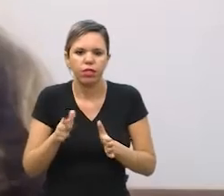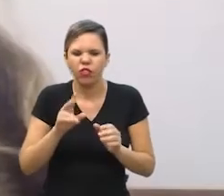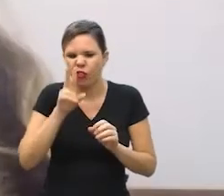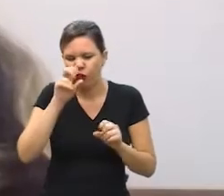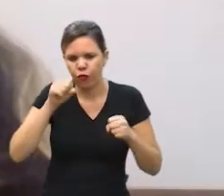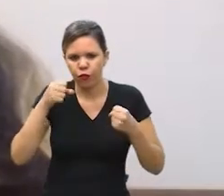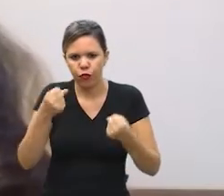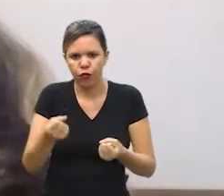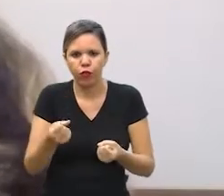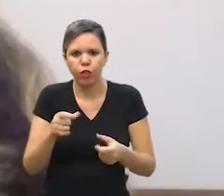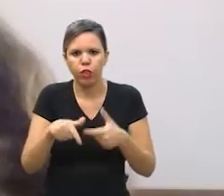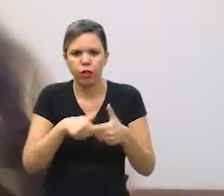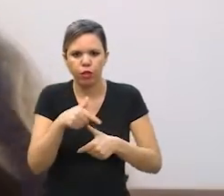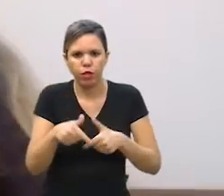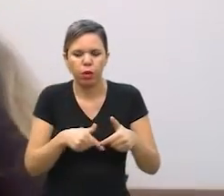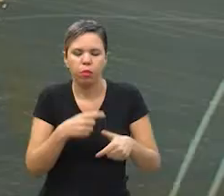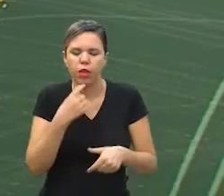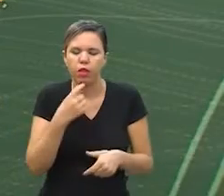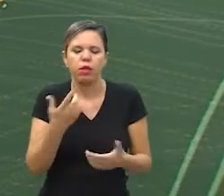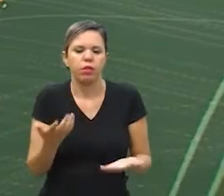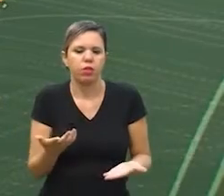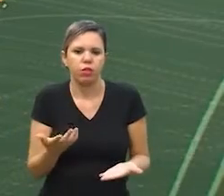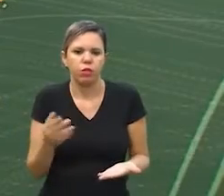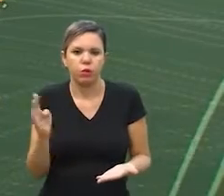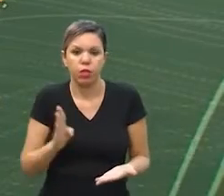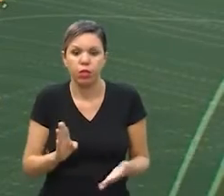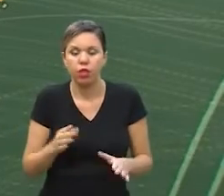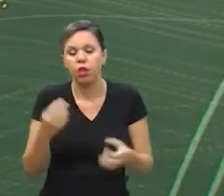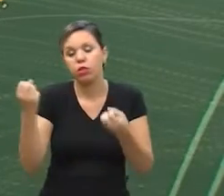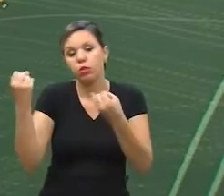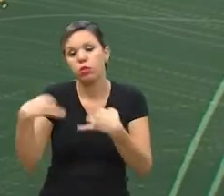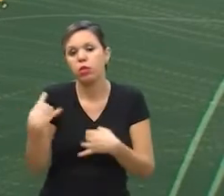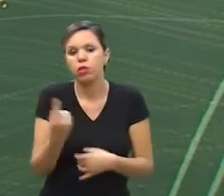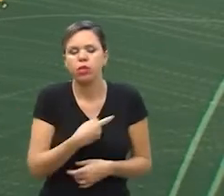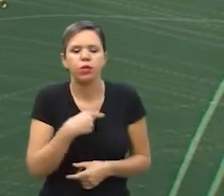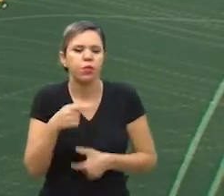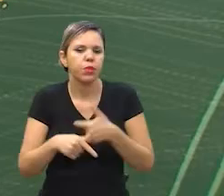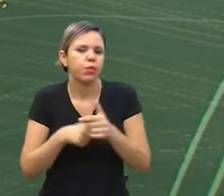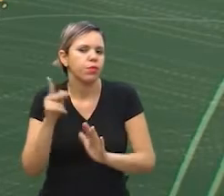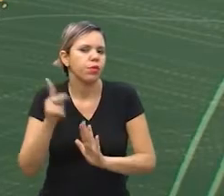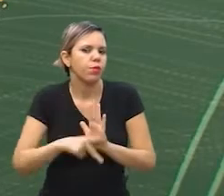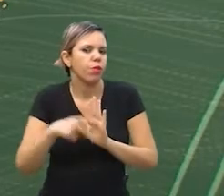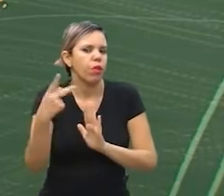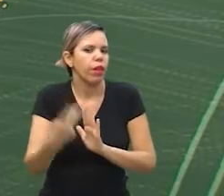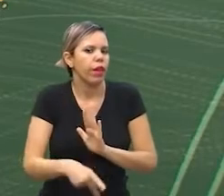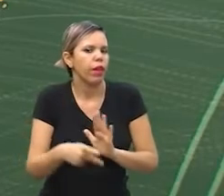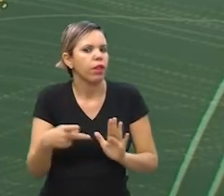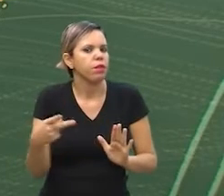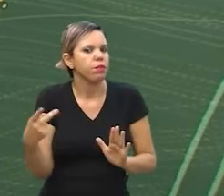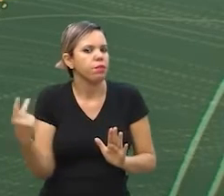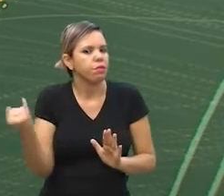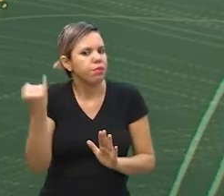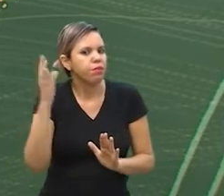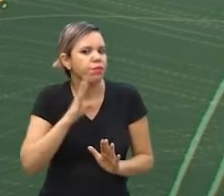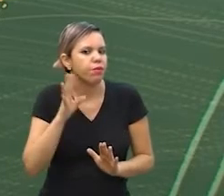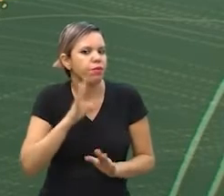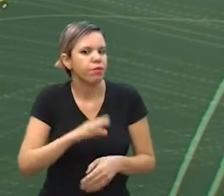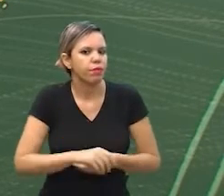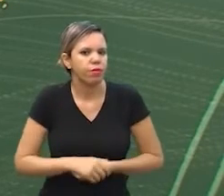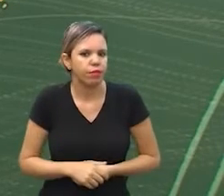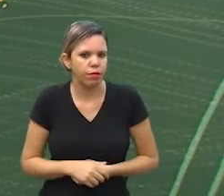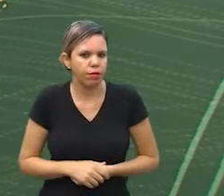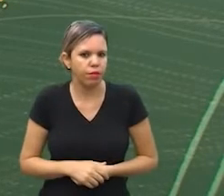forte do que a residência bom então fala um pouquinho pra gente a respeito desse projeto que é muito muito legal